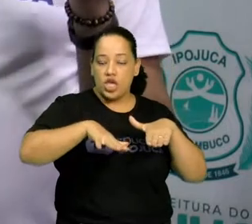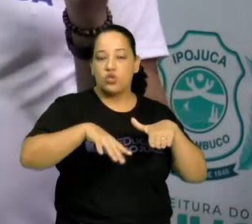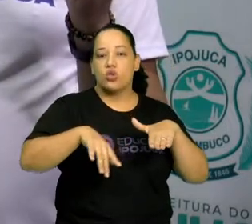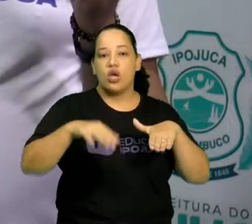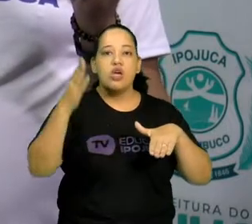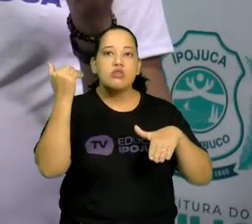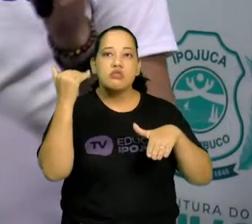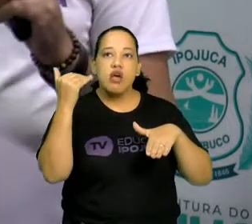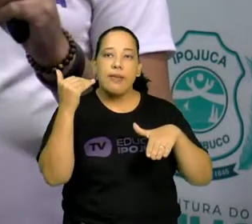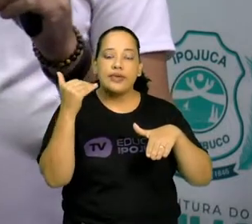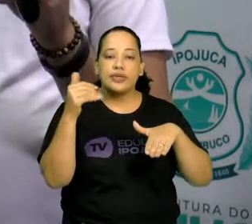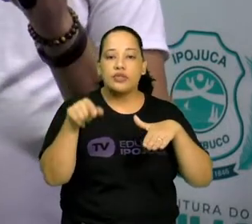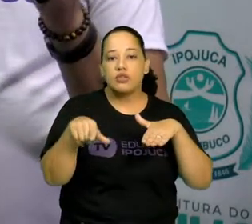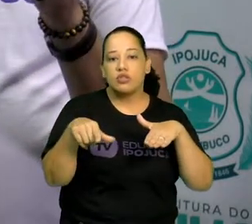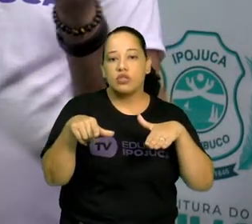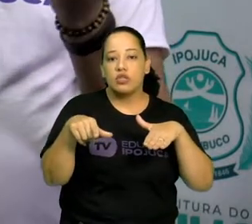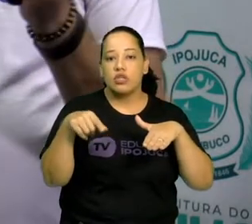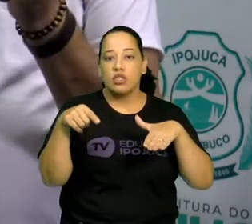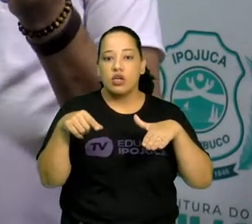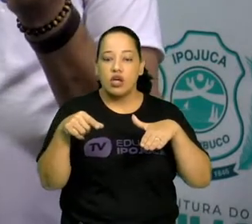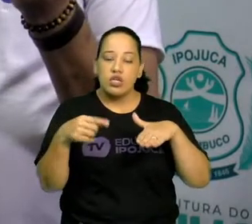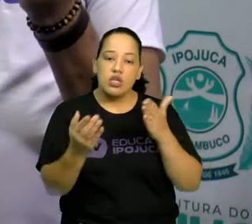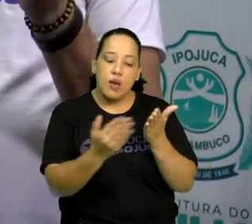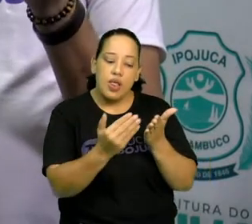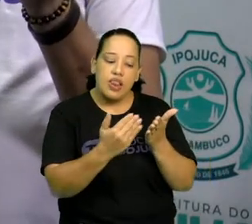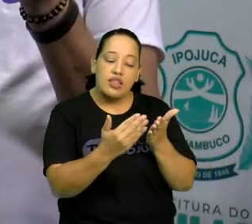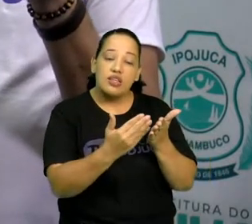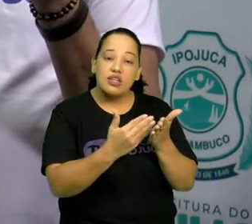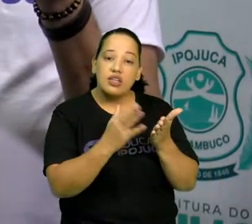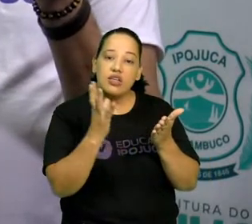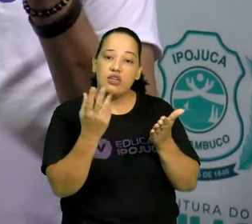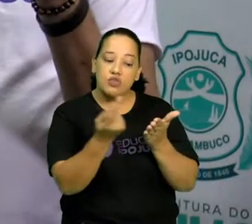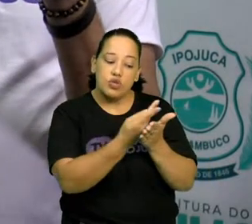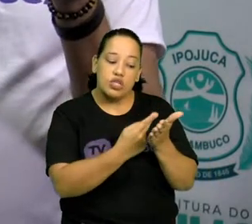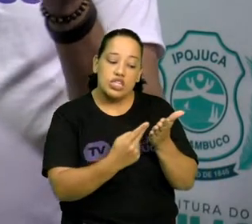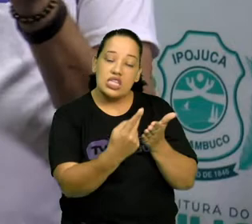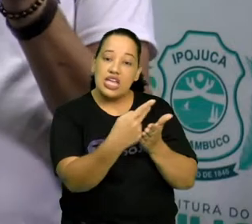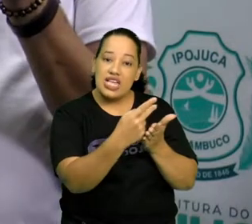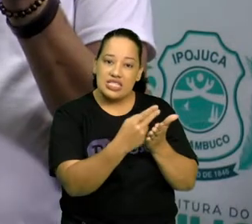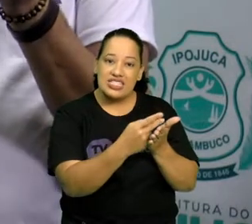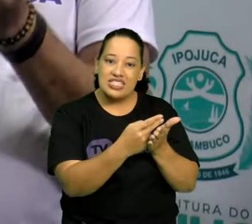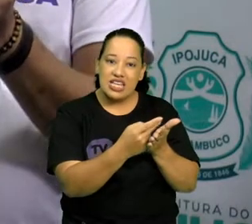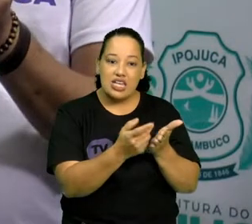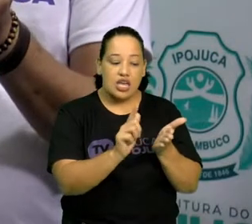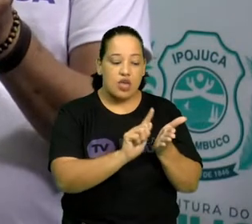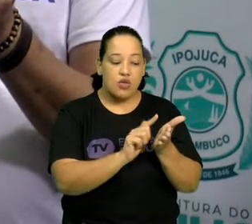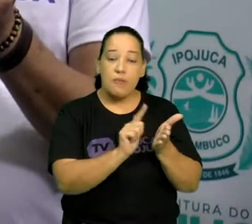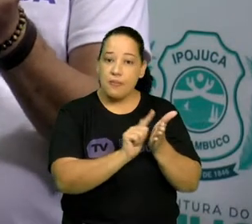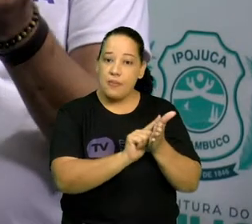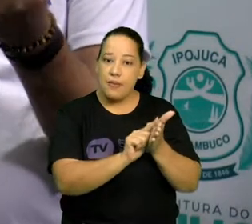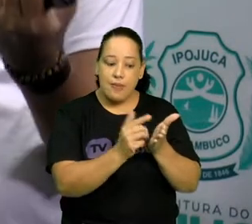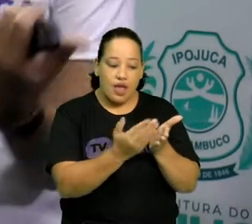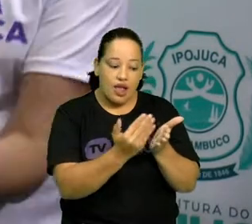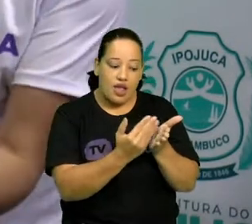livrinho, aquele desenho que você faz em várias páginas, que você faz assim,